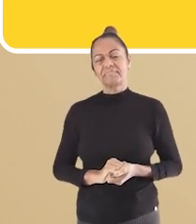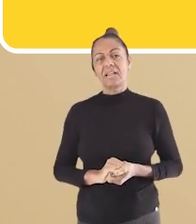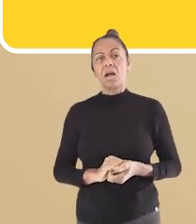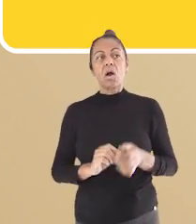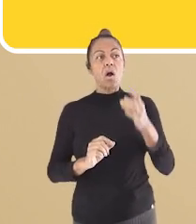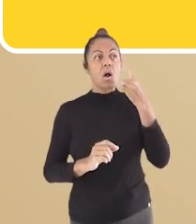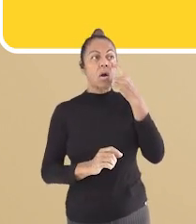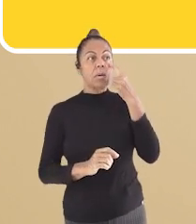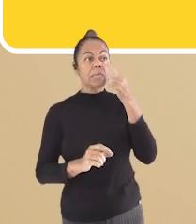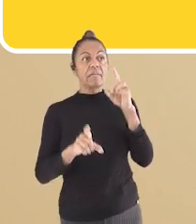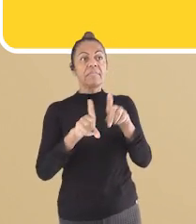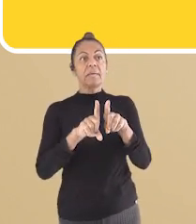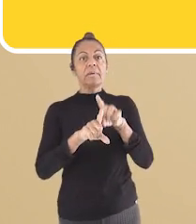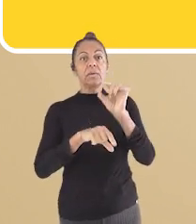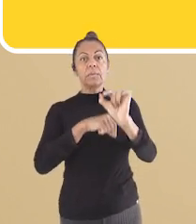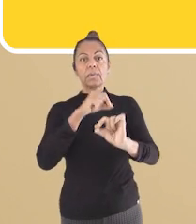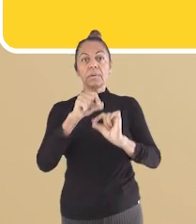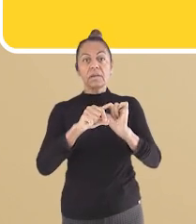estavam precisando.